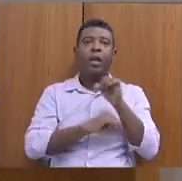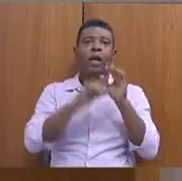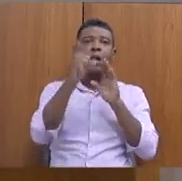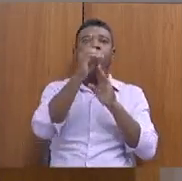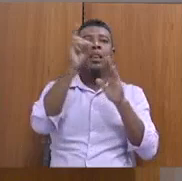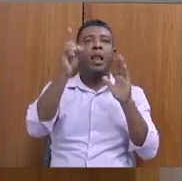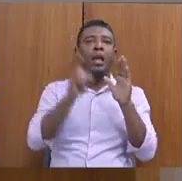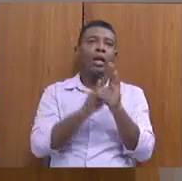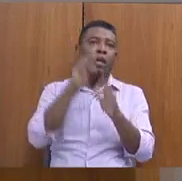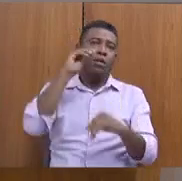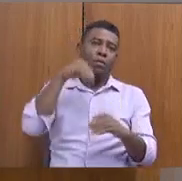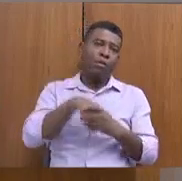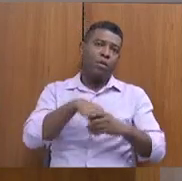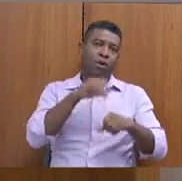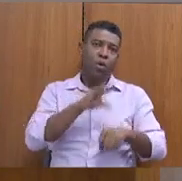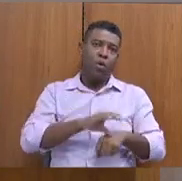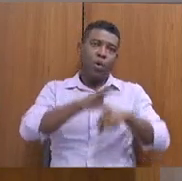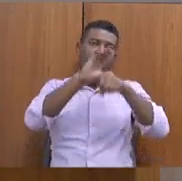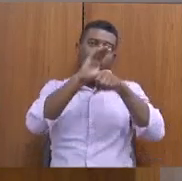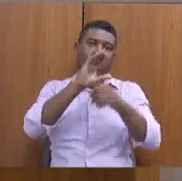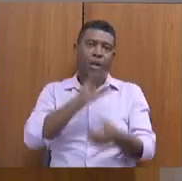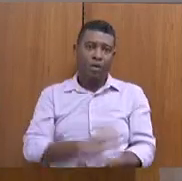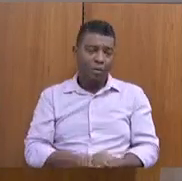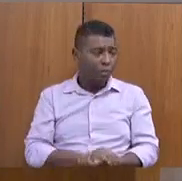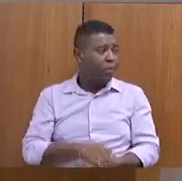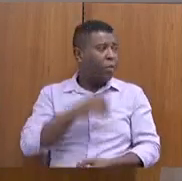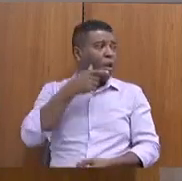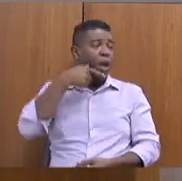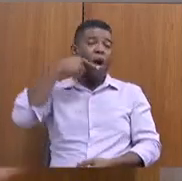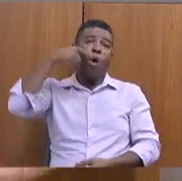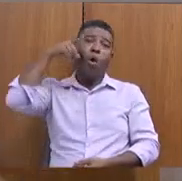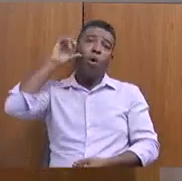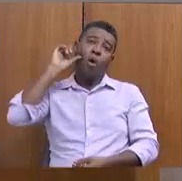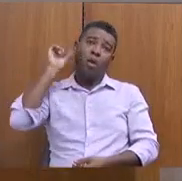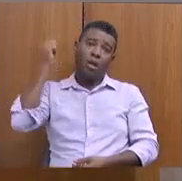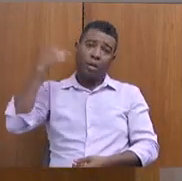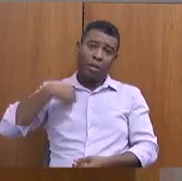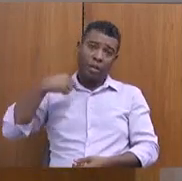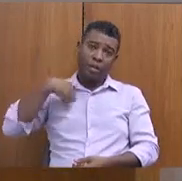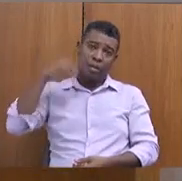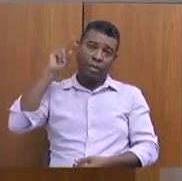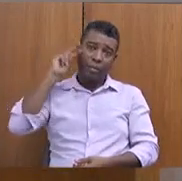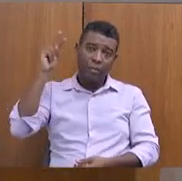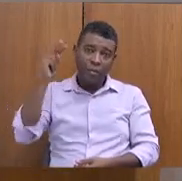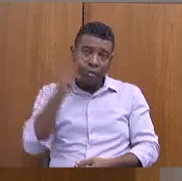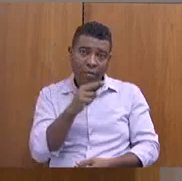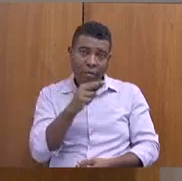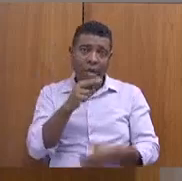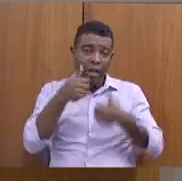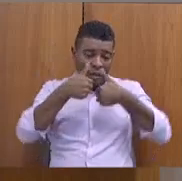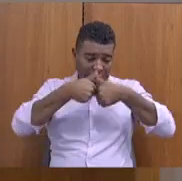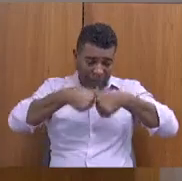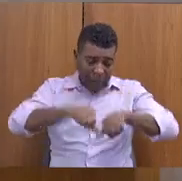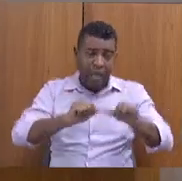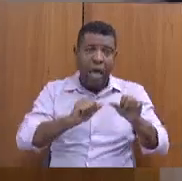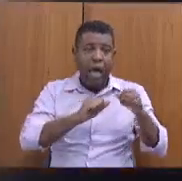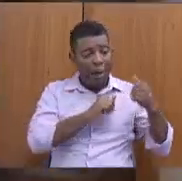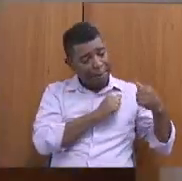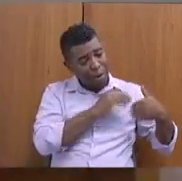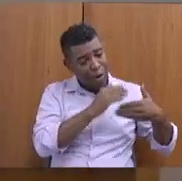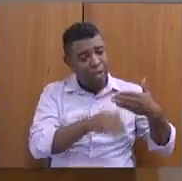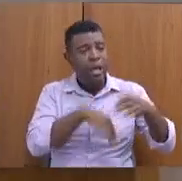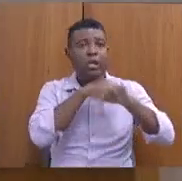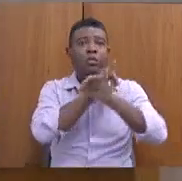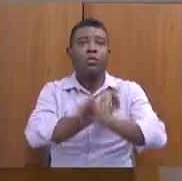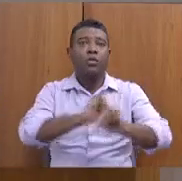Conselho. Então, eu inclusive verifiquei ontem, ele está preparado para... ele está em processo de publicação. Então, ele deve ser